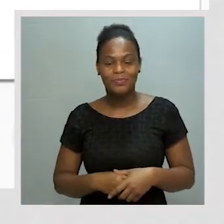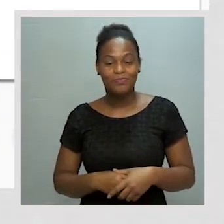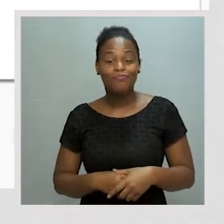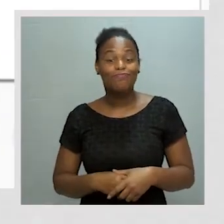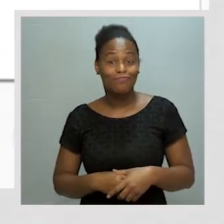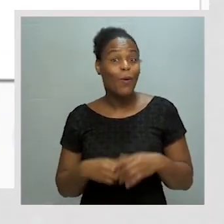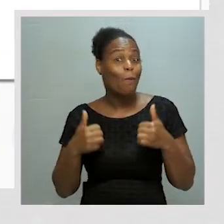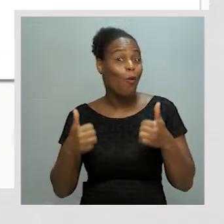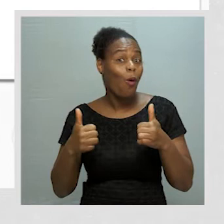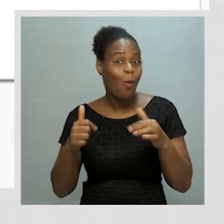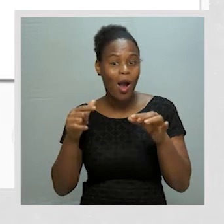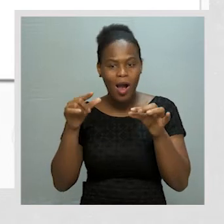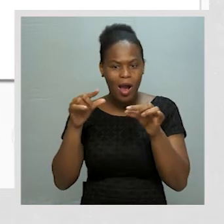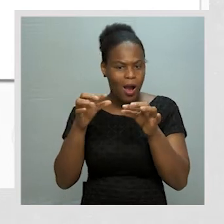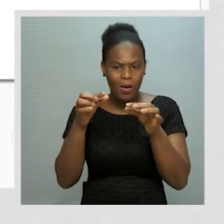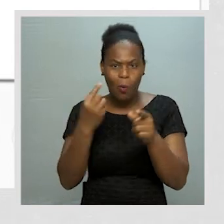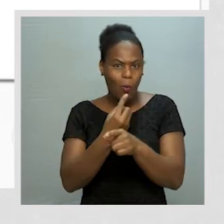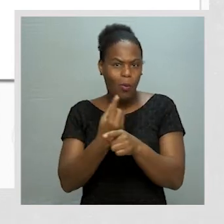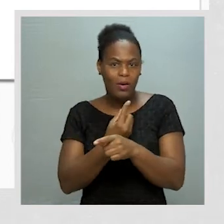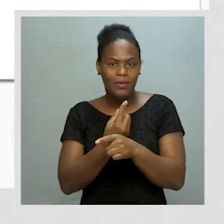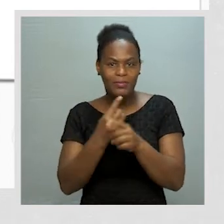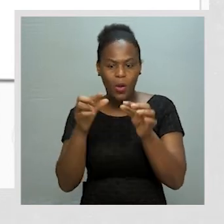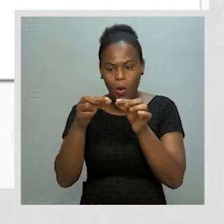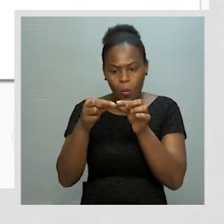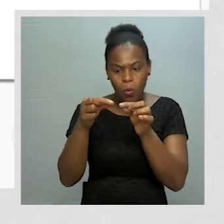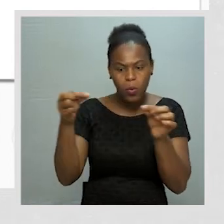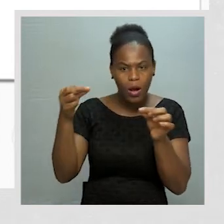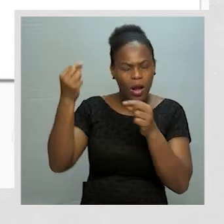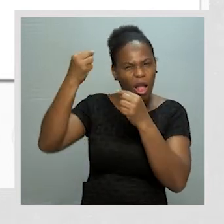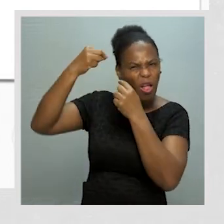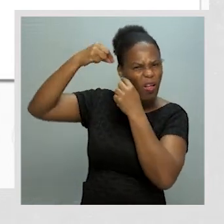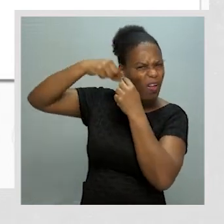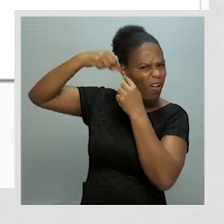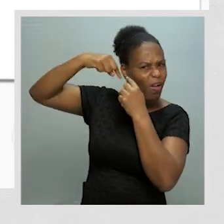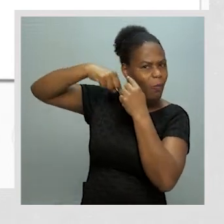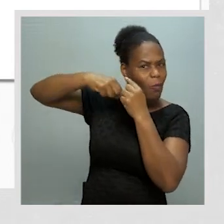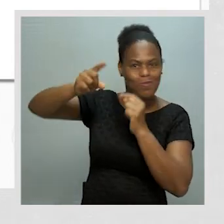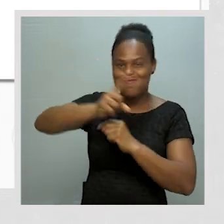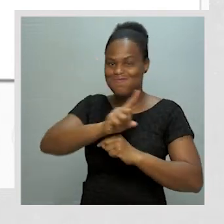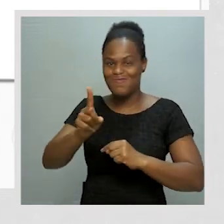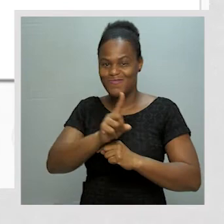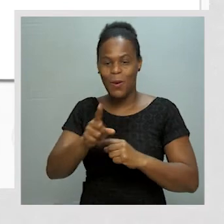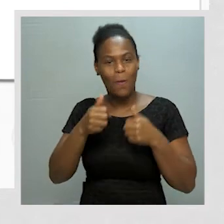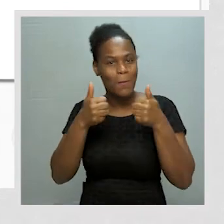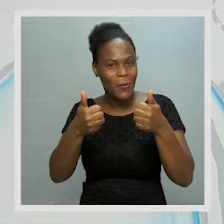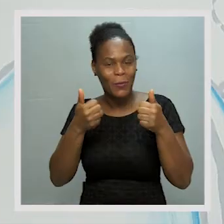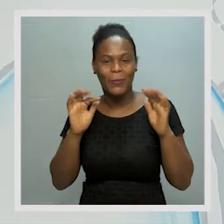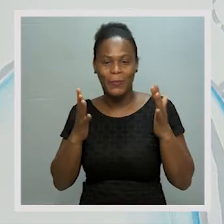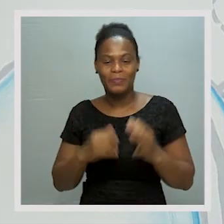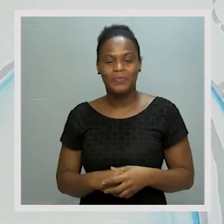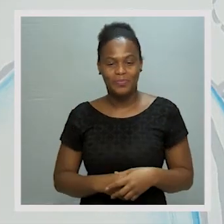exato. Exato. Não introduzir objetos nos ouvidos.